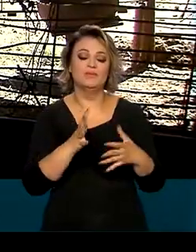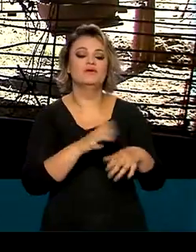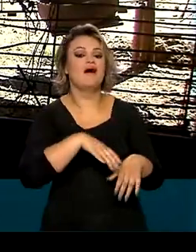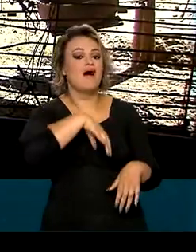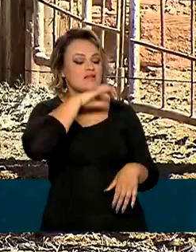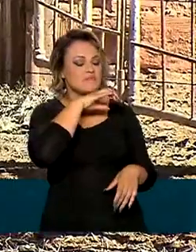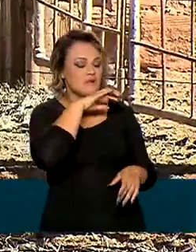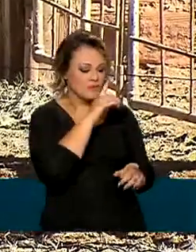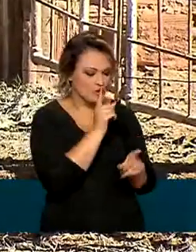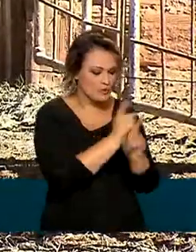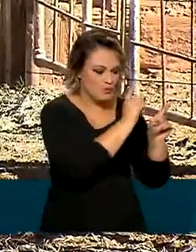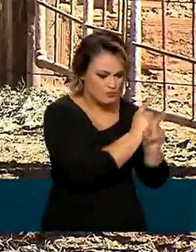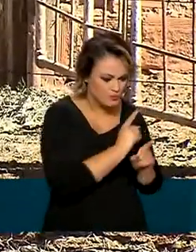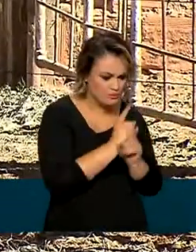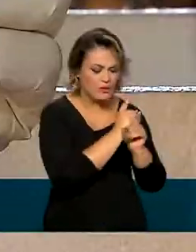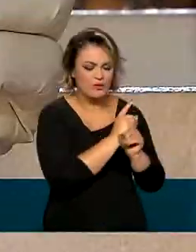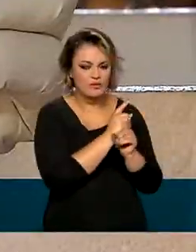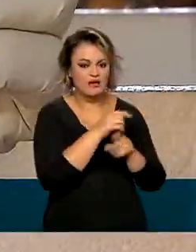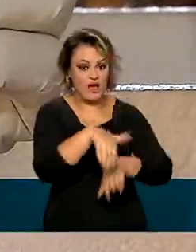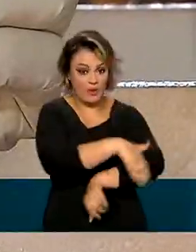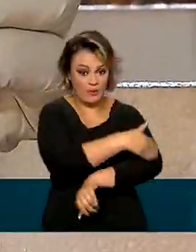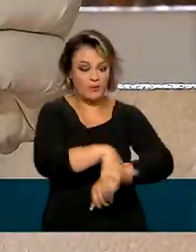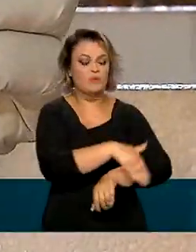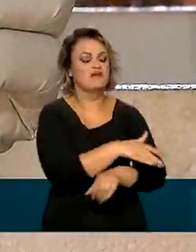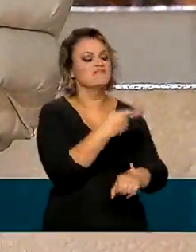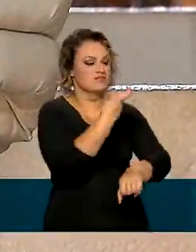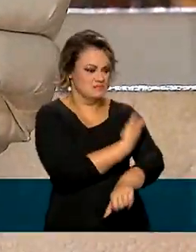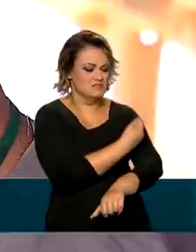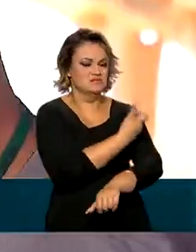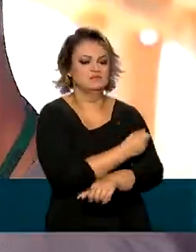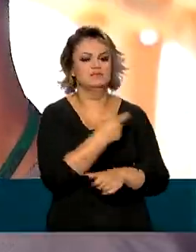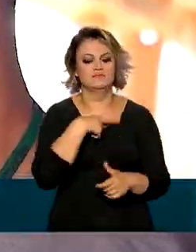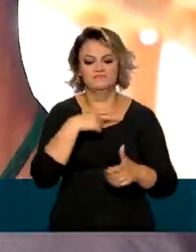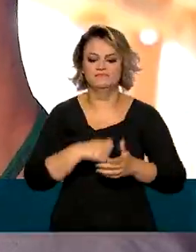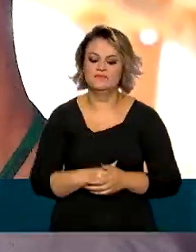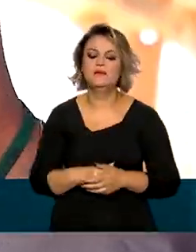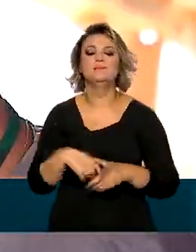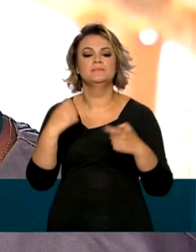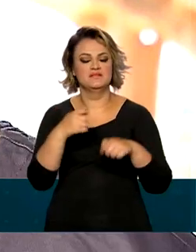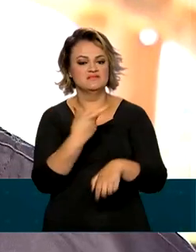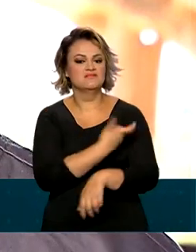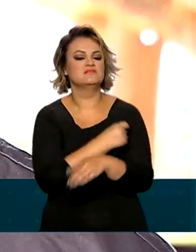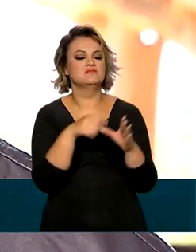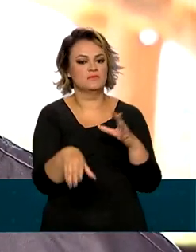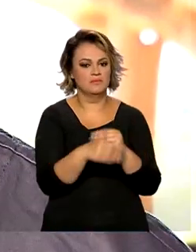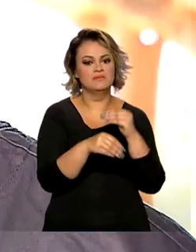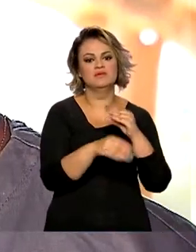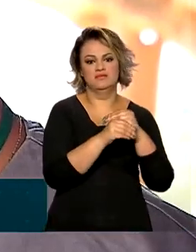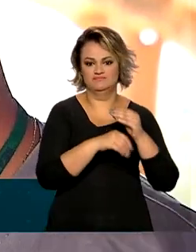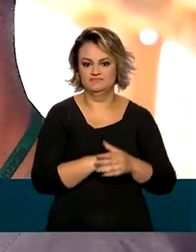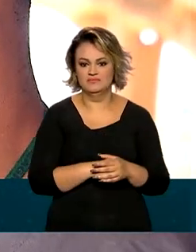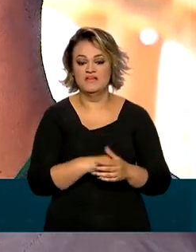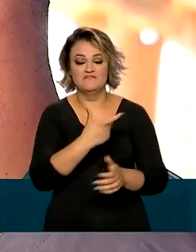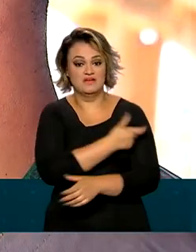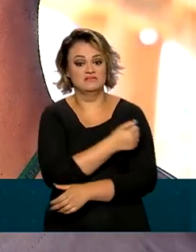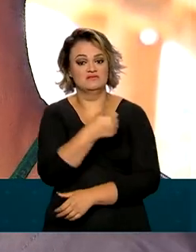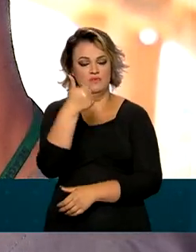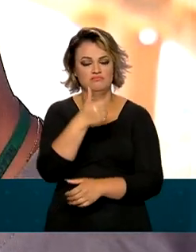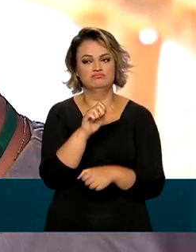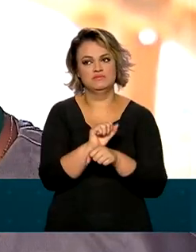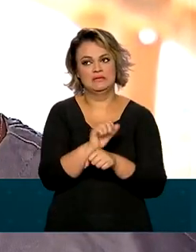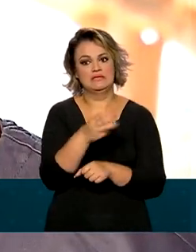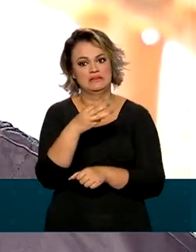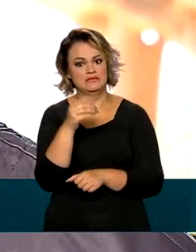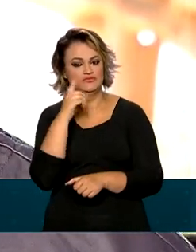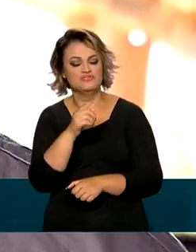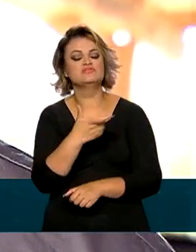capturados em vias públicas estão sendo imunizados. Precisa de um reforço 30 dias após a primeira dose e depois a